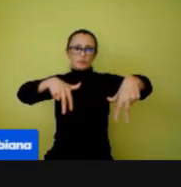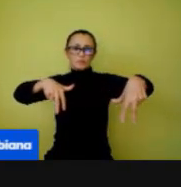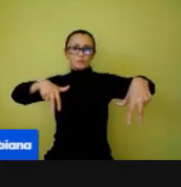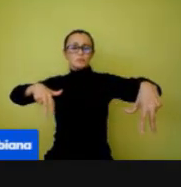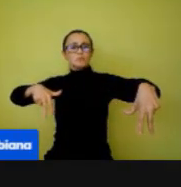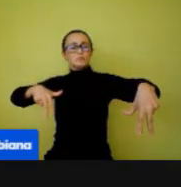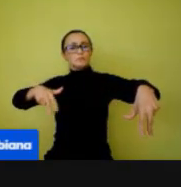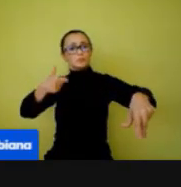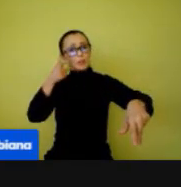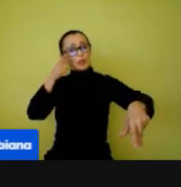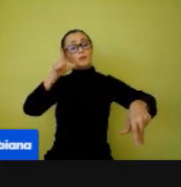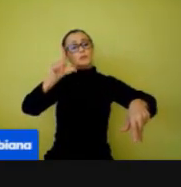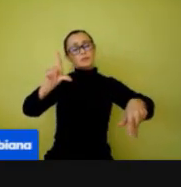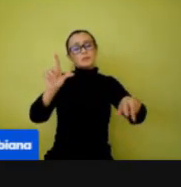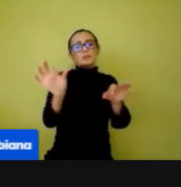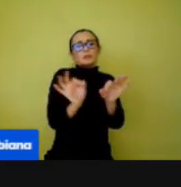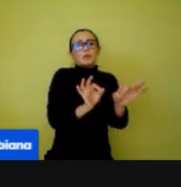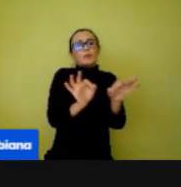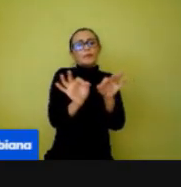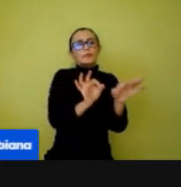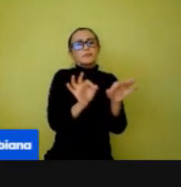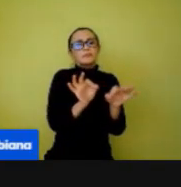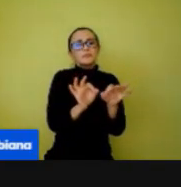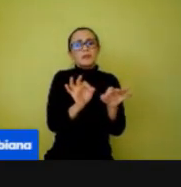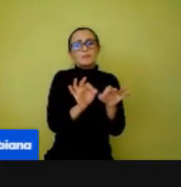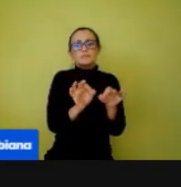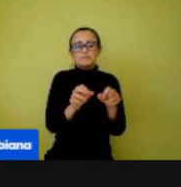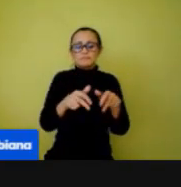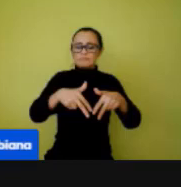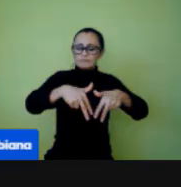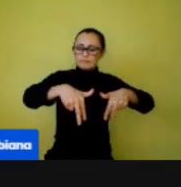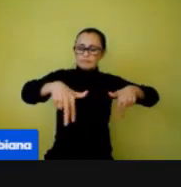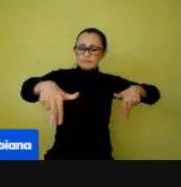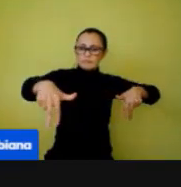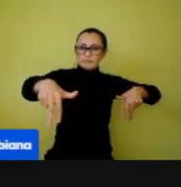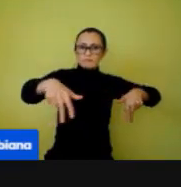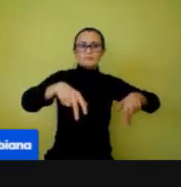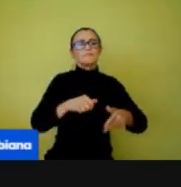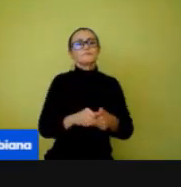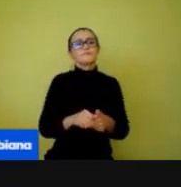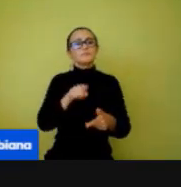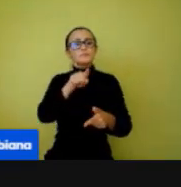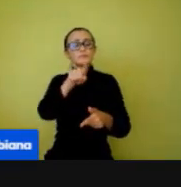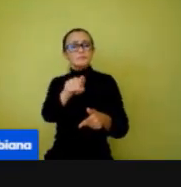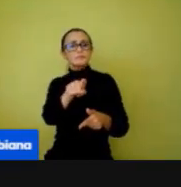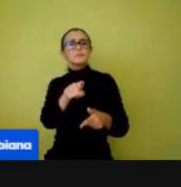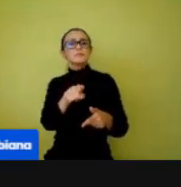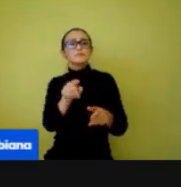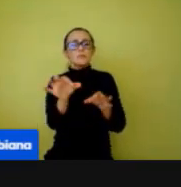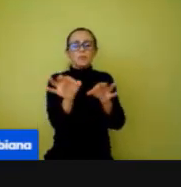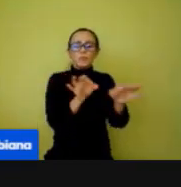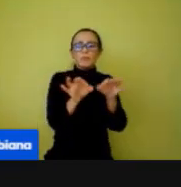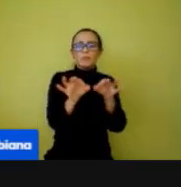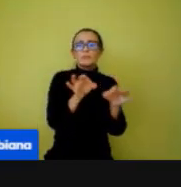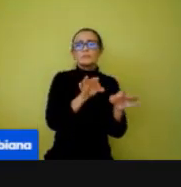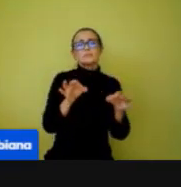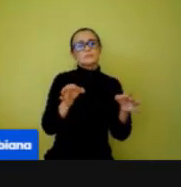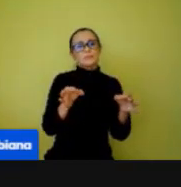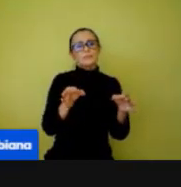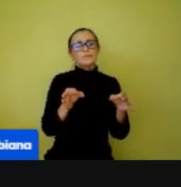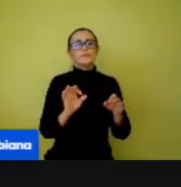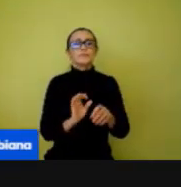delimitar esse espaço, tá? Então, você vai fazer da melhor maneira possível. A gente só está fazendo uma